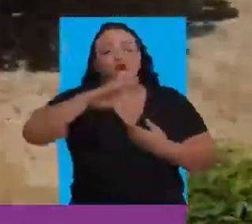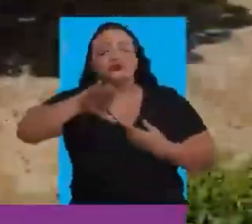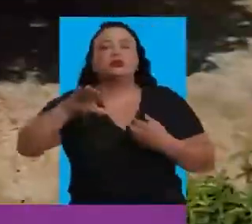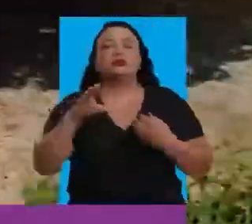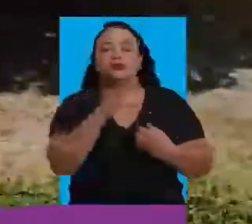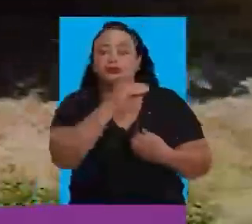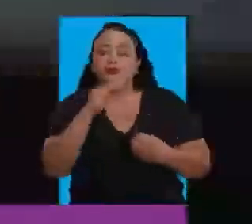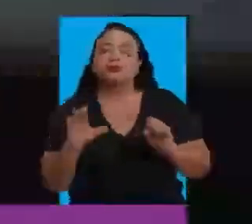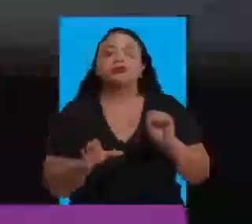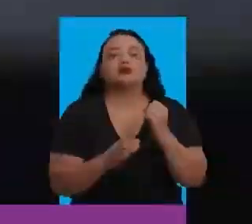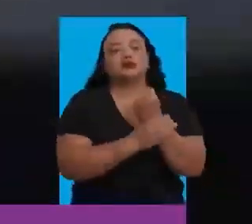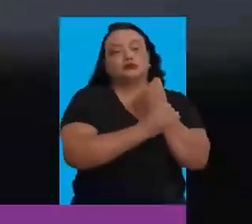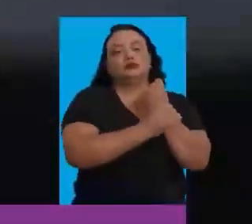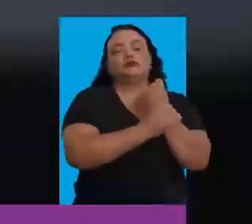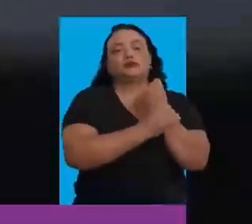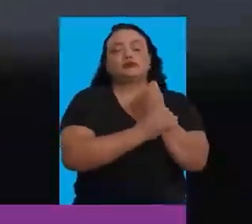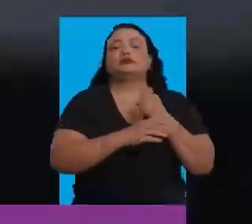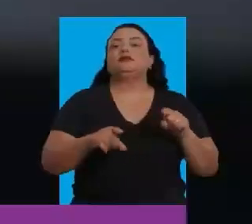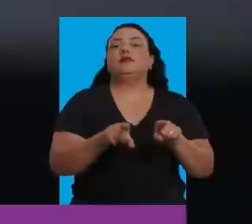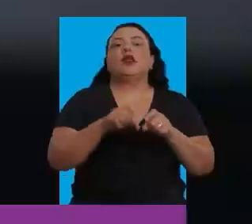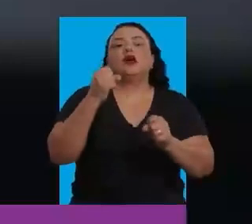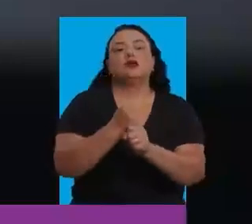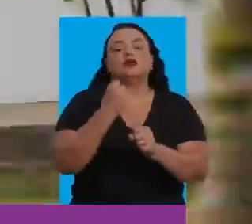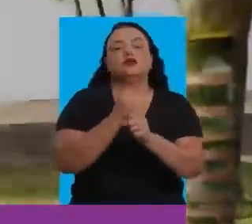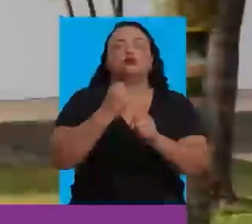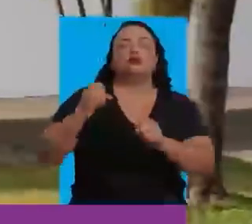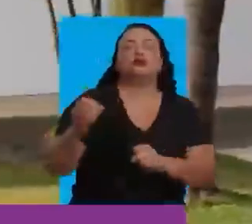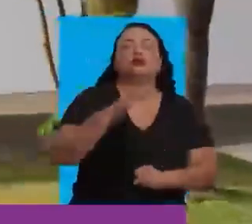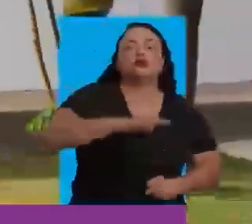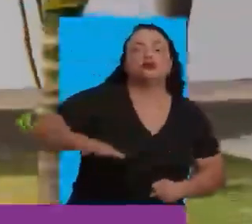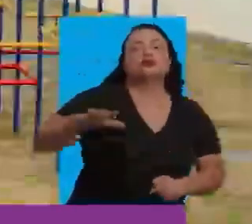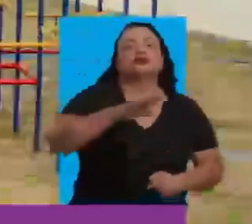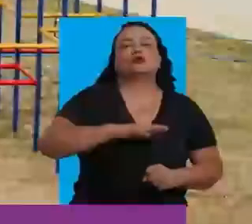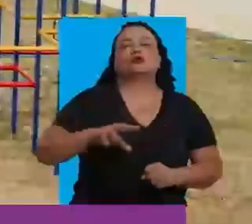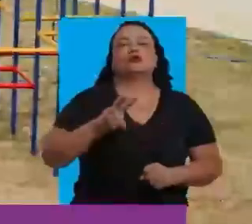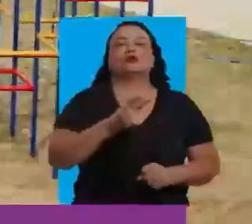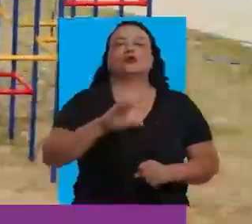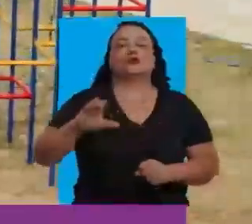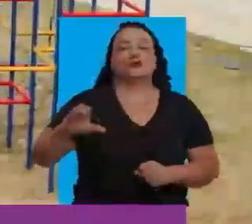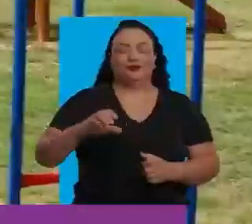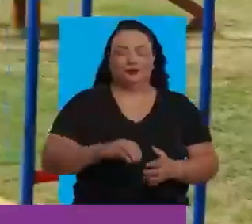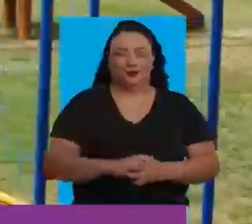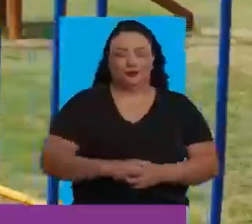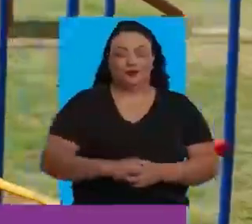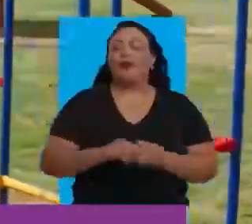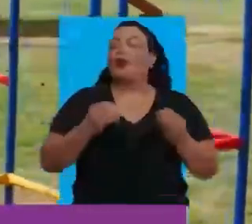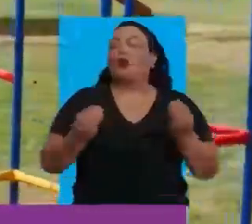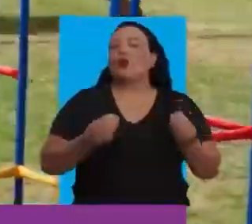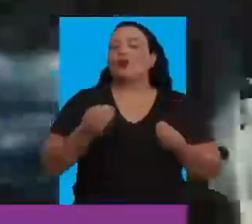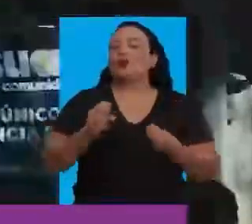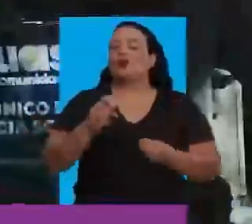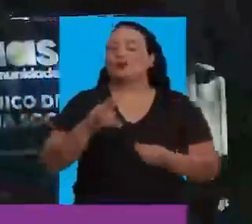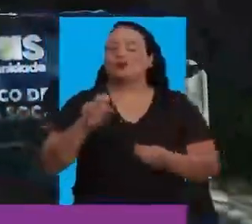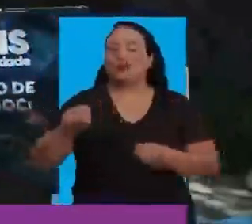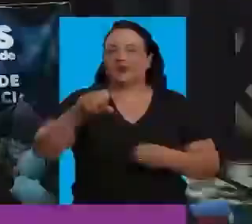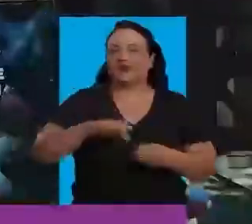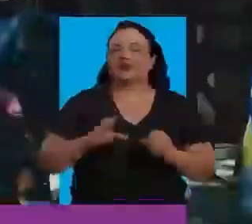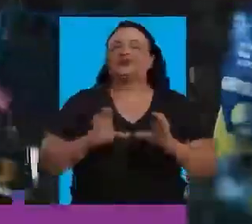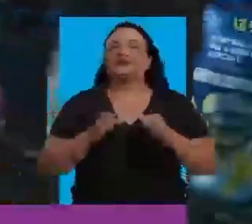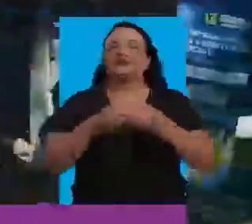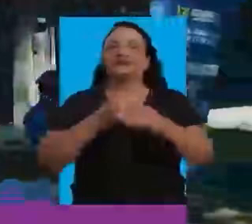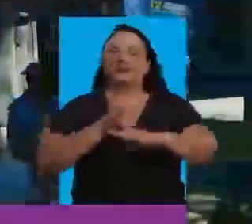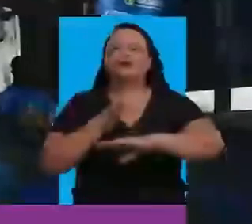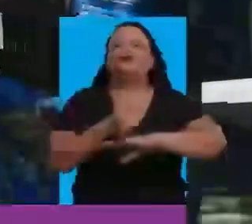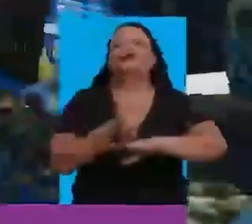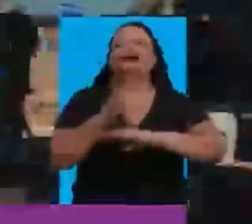internacional na proteção às crianças e adolescentes. E construiu a nova área de convivência do Conquista Criança. Através dos suas